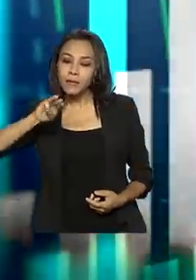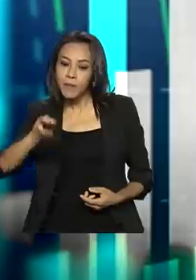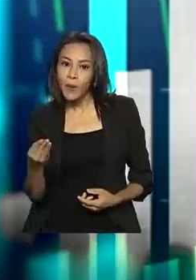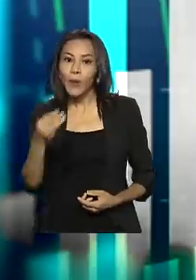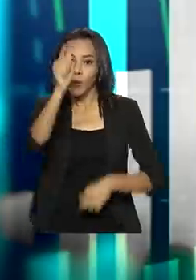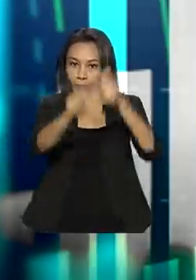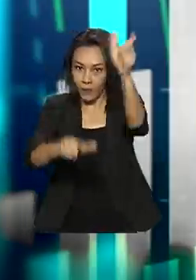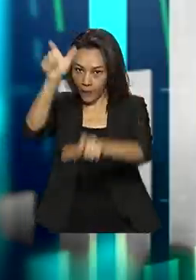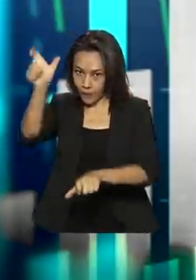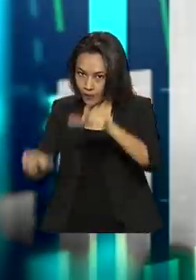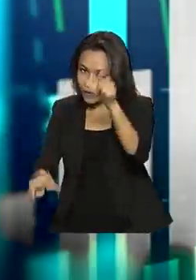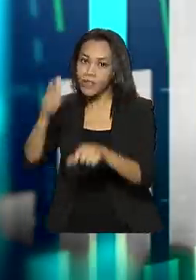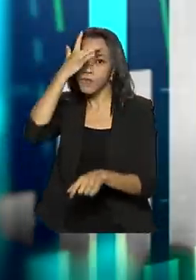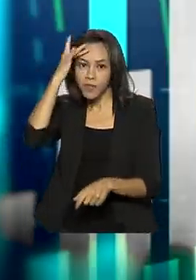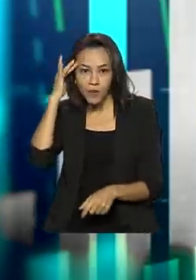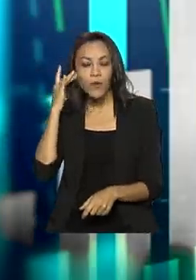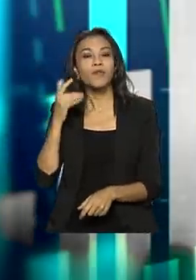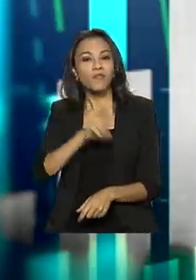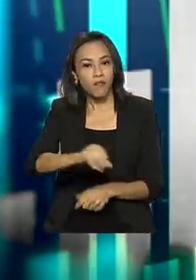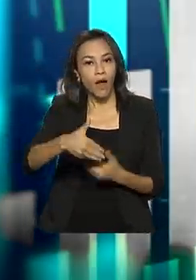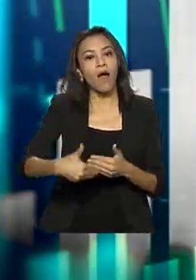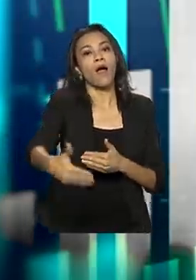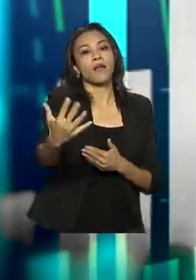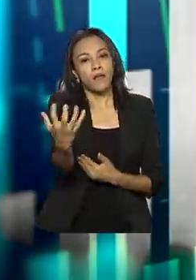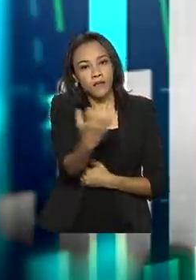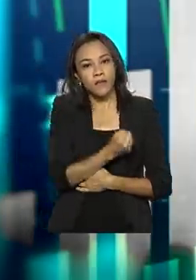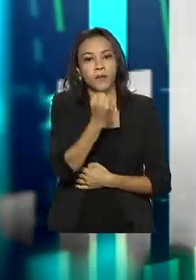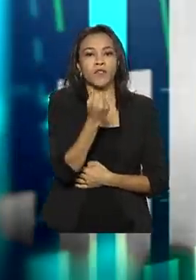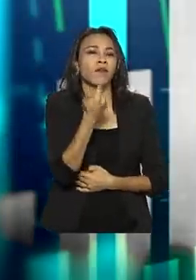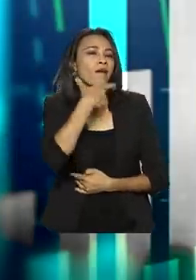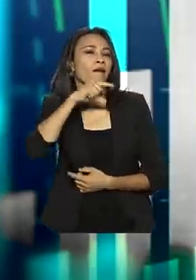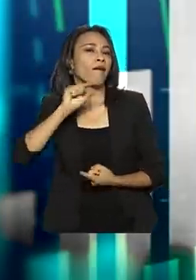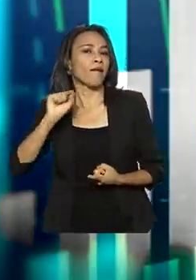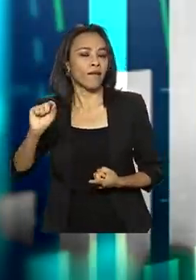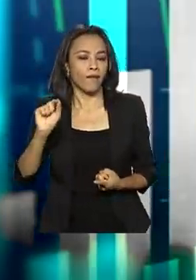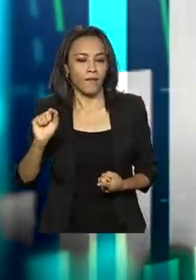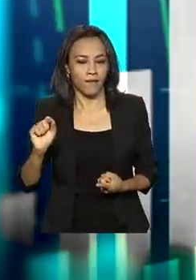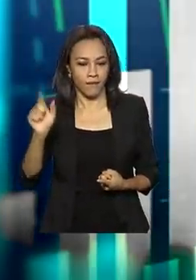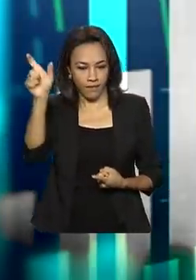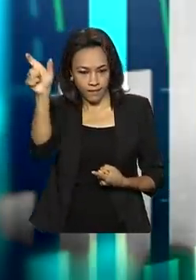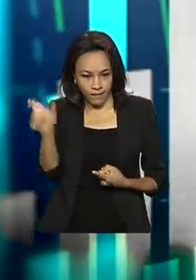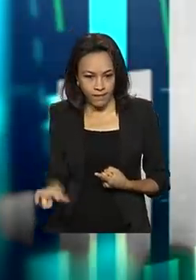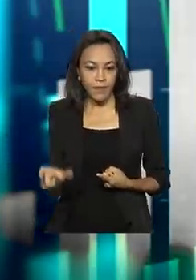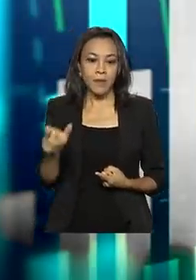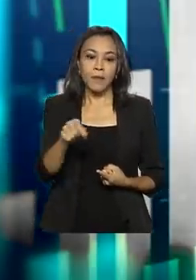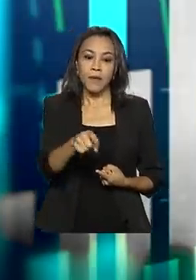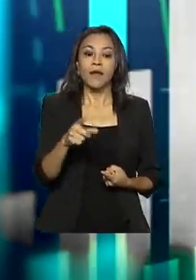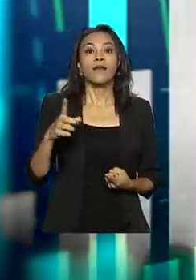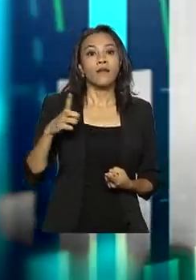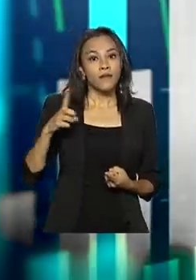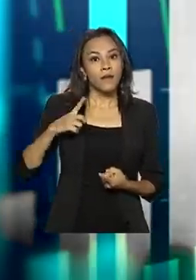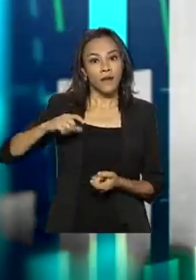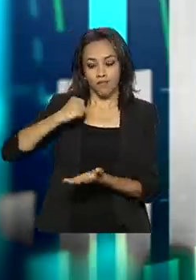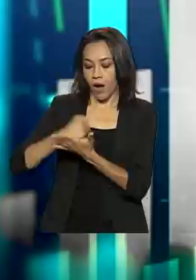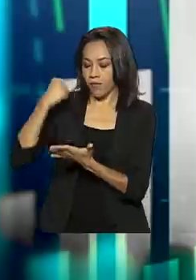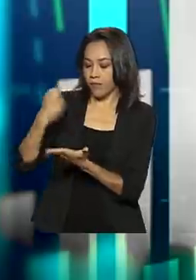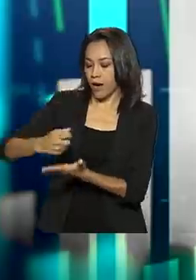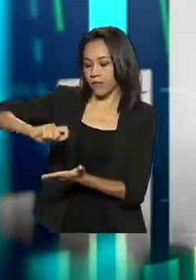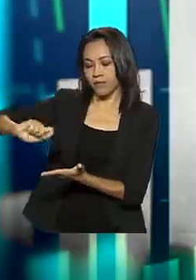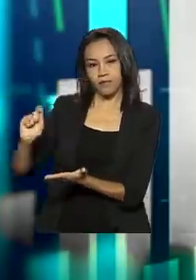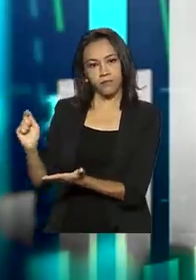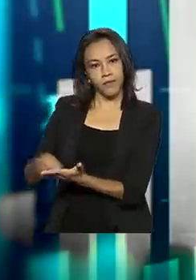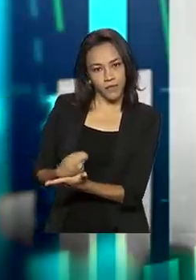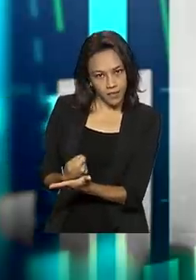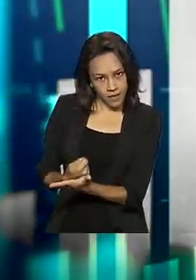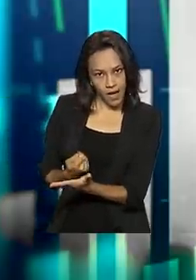são aptos a receber o 13º. Quem são eles? São basicamente os brasileiros com carteira assinada, os trabalhadores com